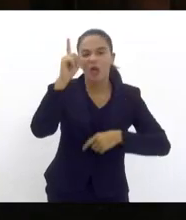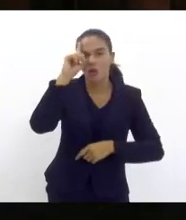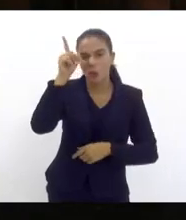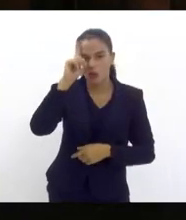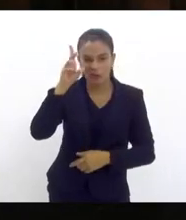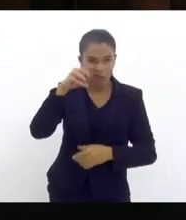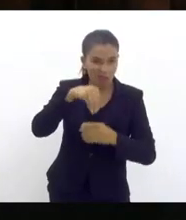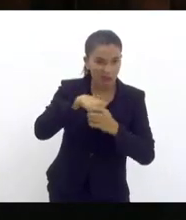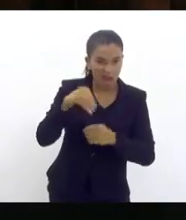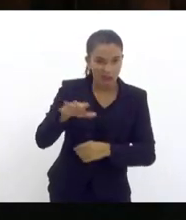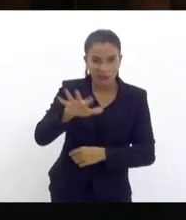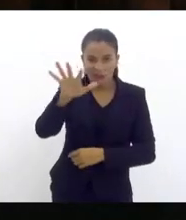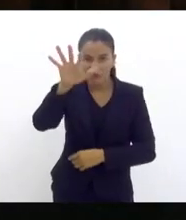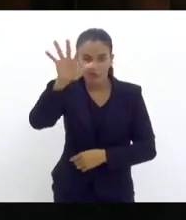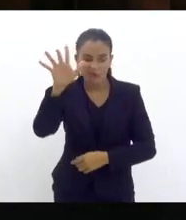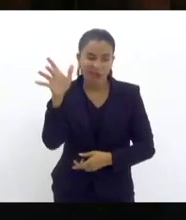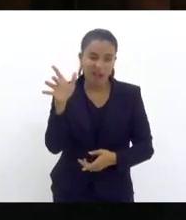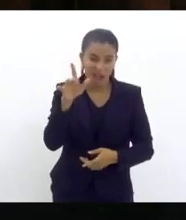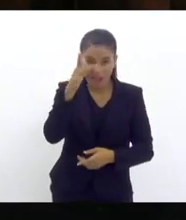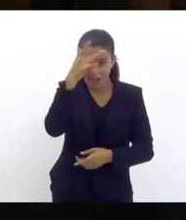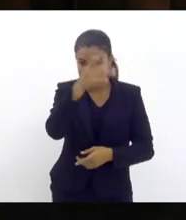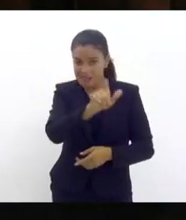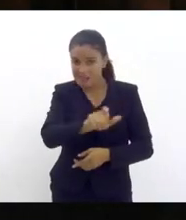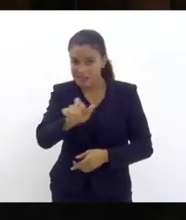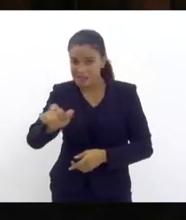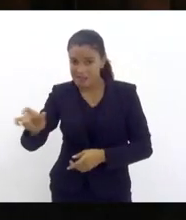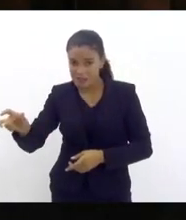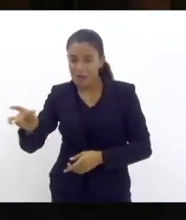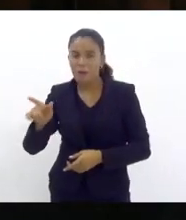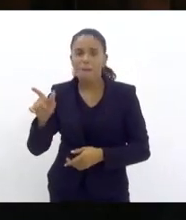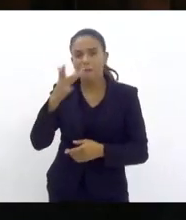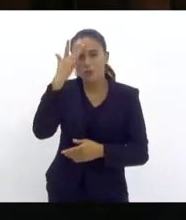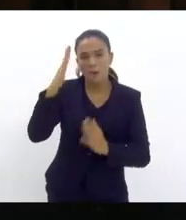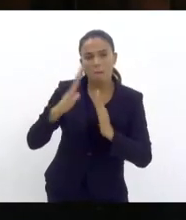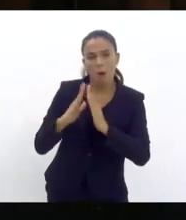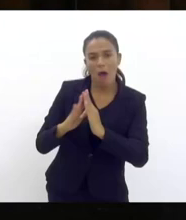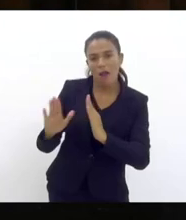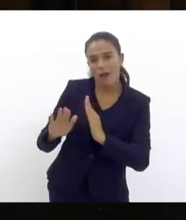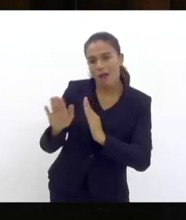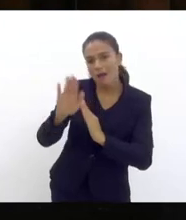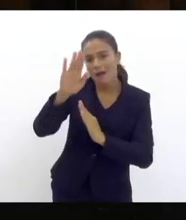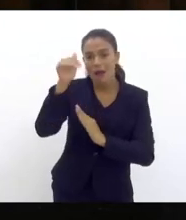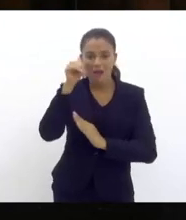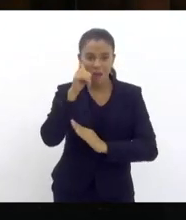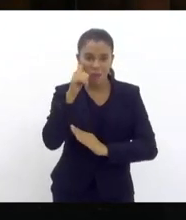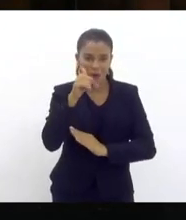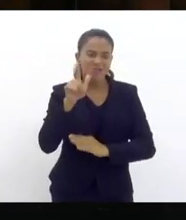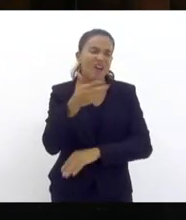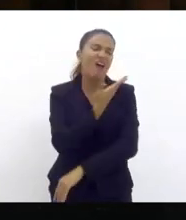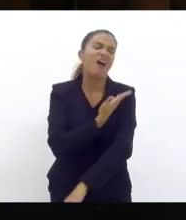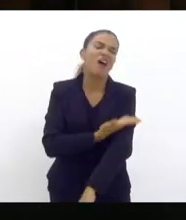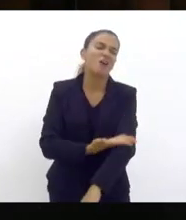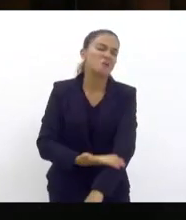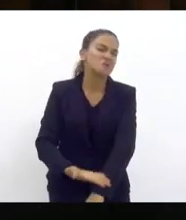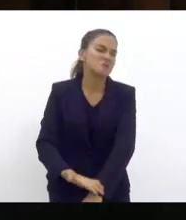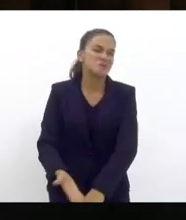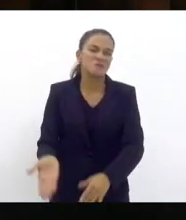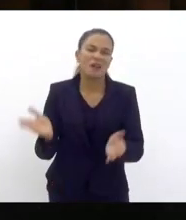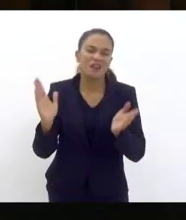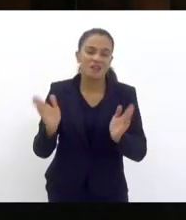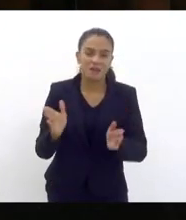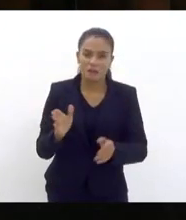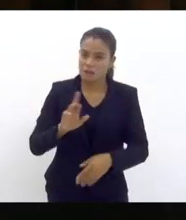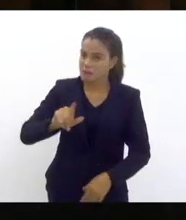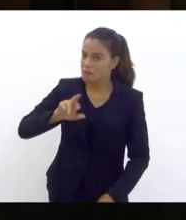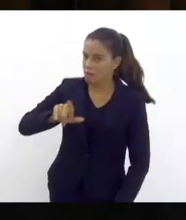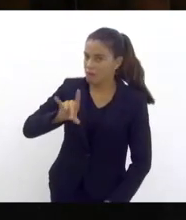dentro da favela, que essas pessoas faveladas, que essas mulheres já estão acostumadas com isso, não é